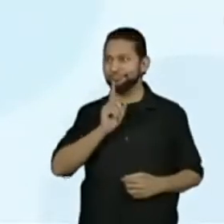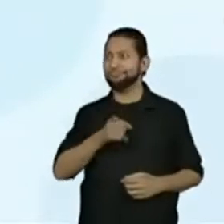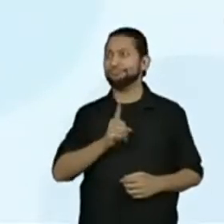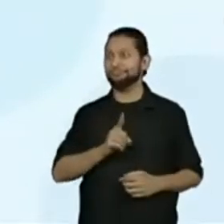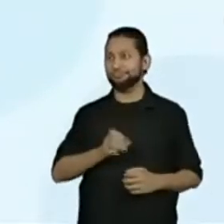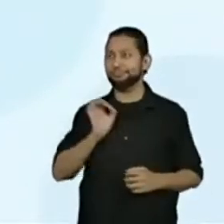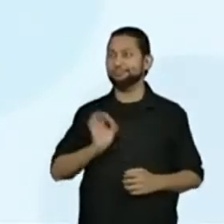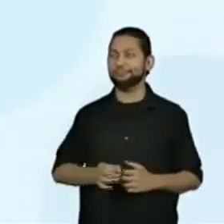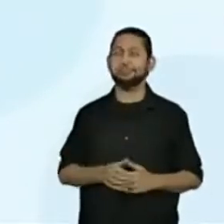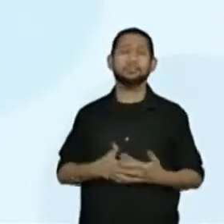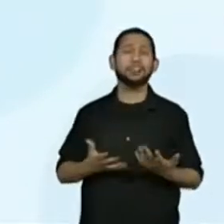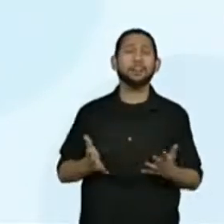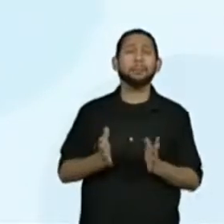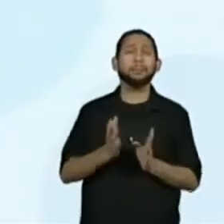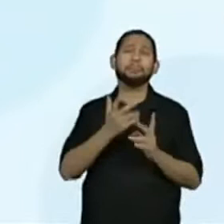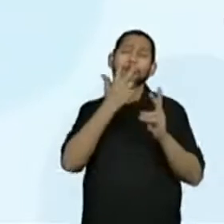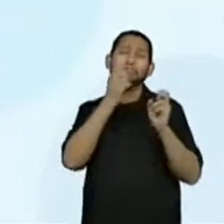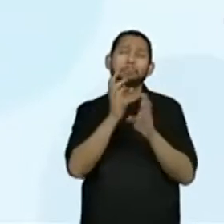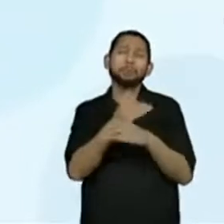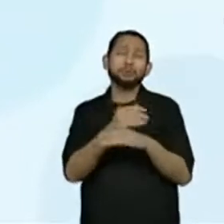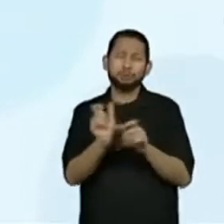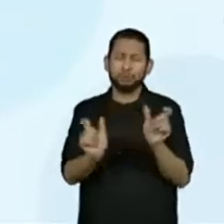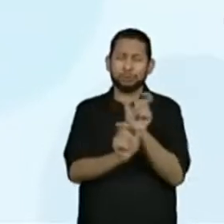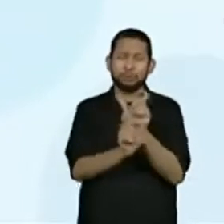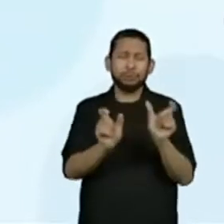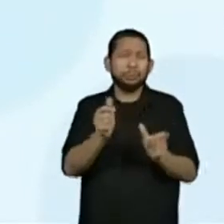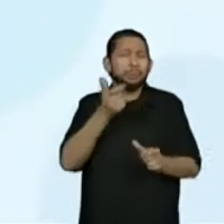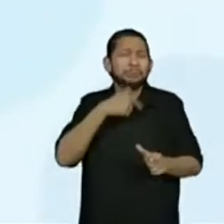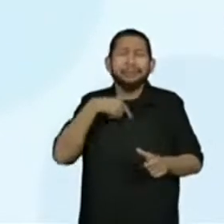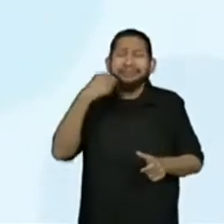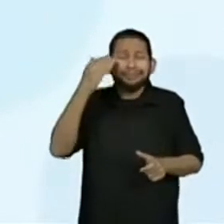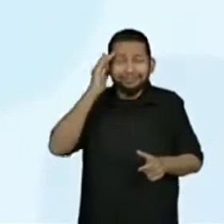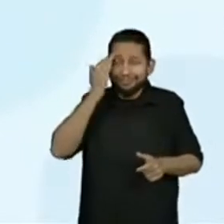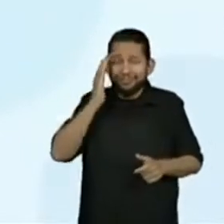colocou. Está perdida. Não dá para entender.